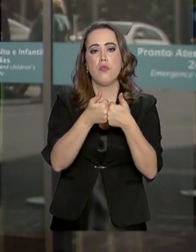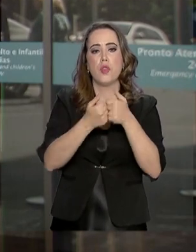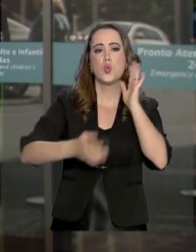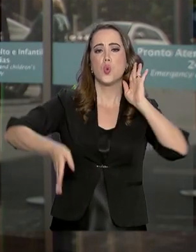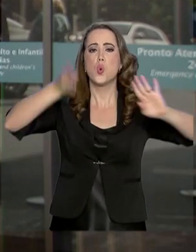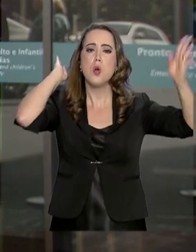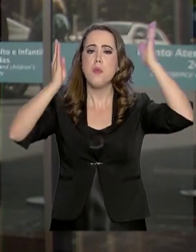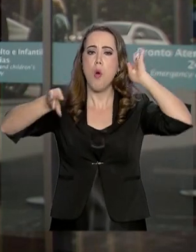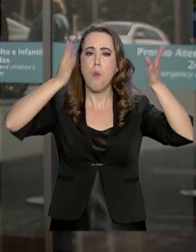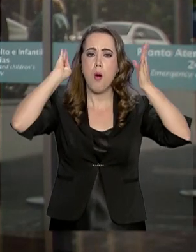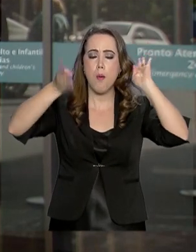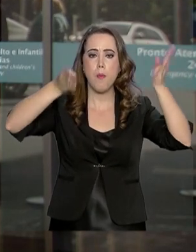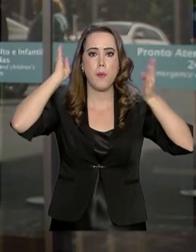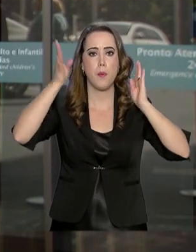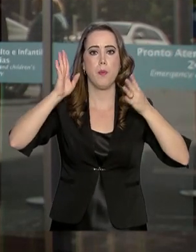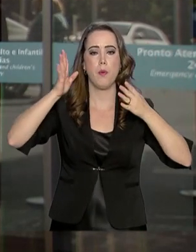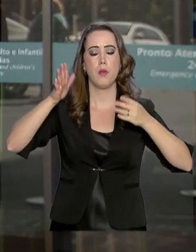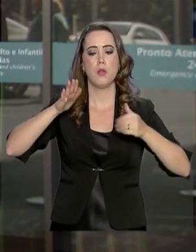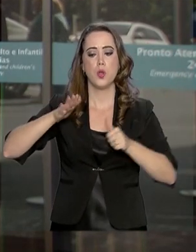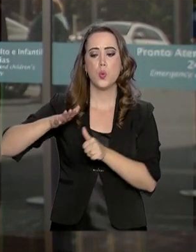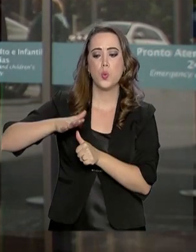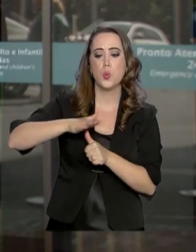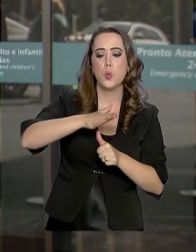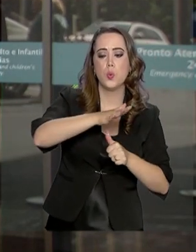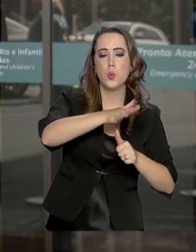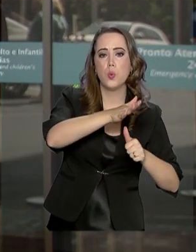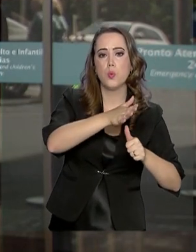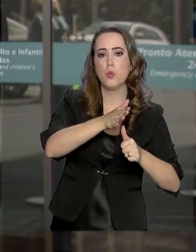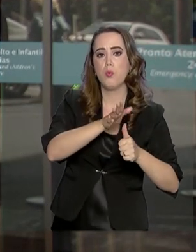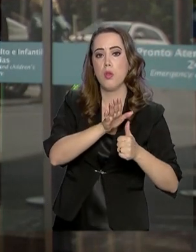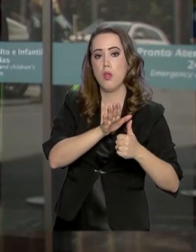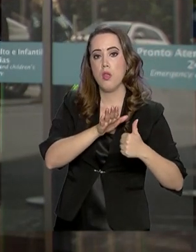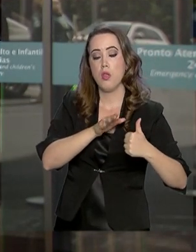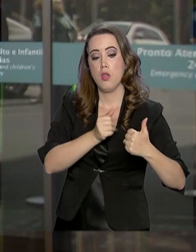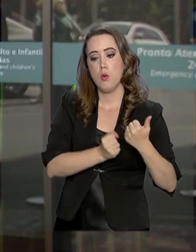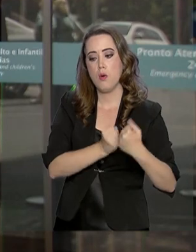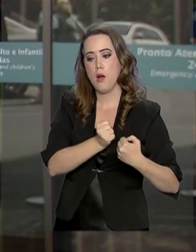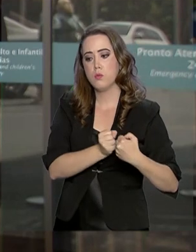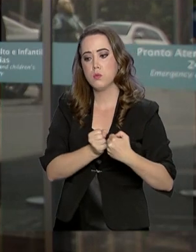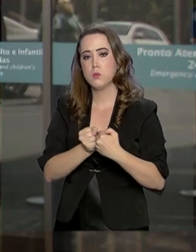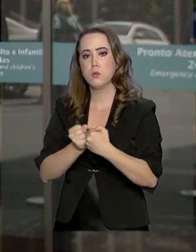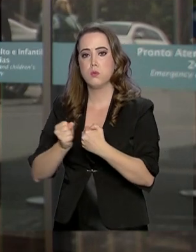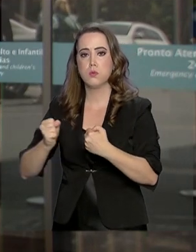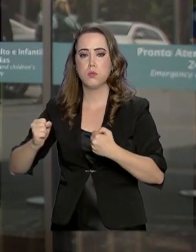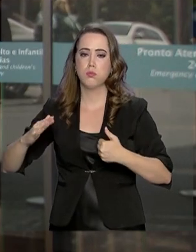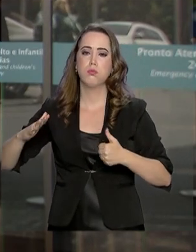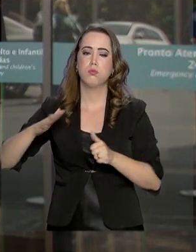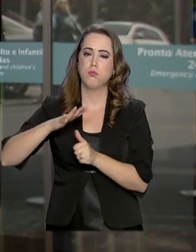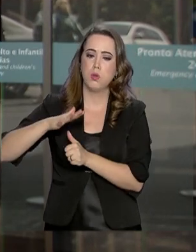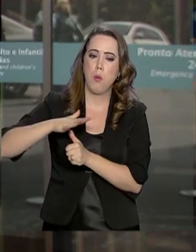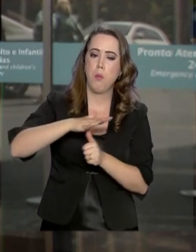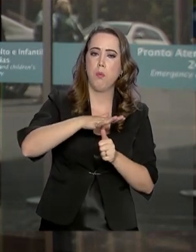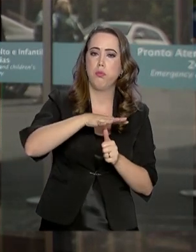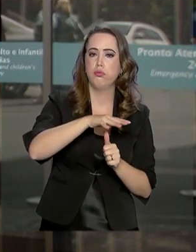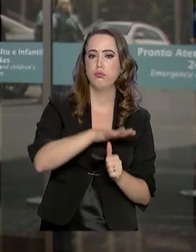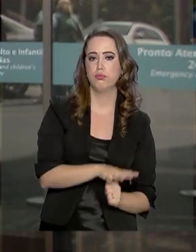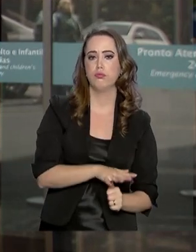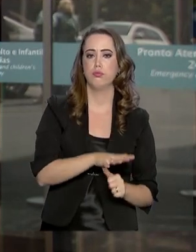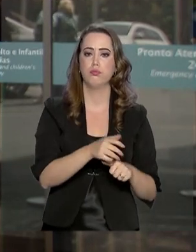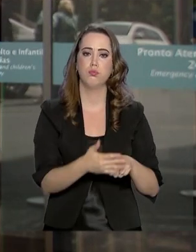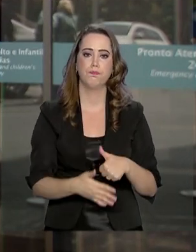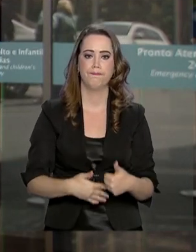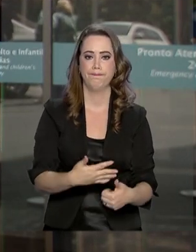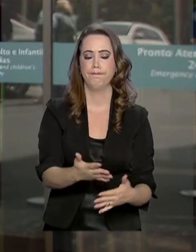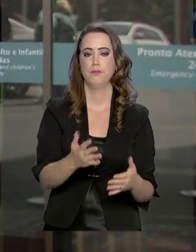carreta que trafegava pela rodovia Anhanguera. Ricardo Boechat tinha 66 anos, deixa mulher e